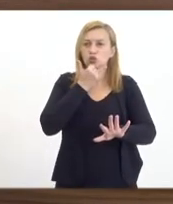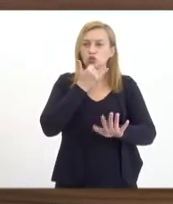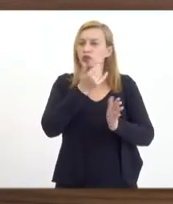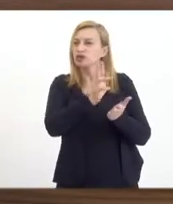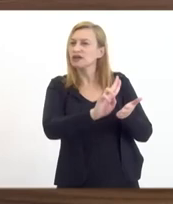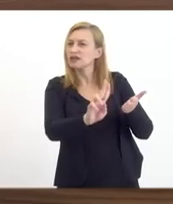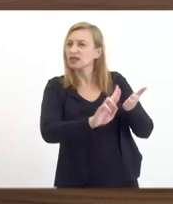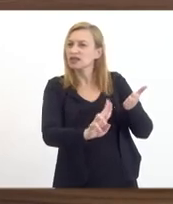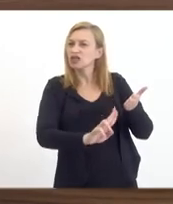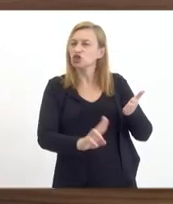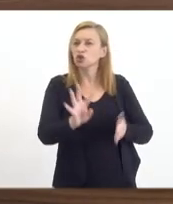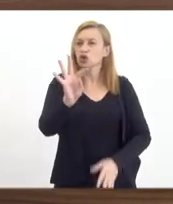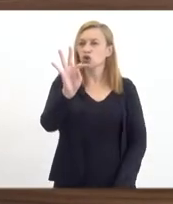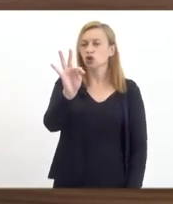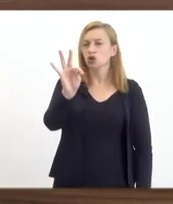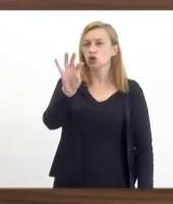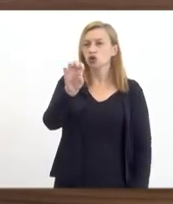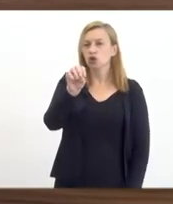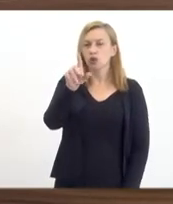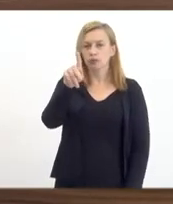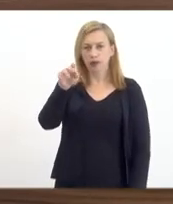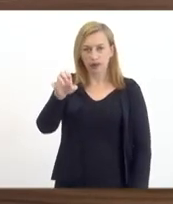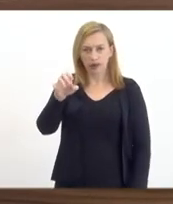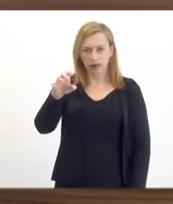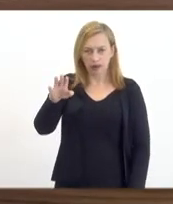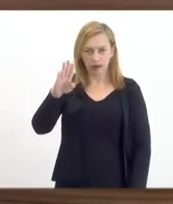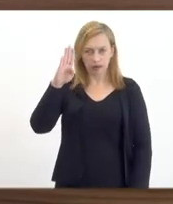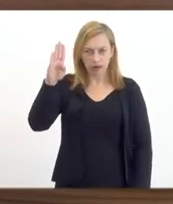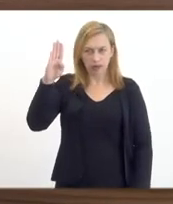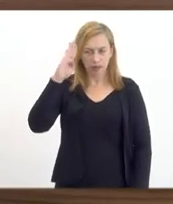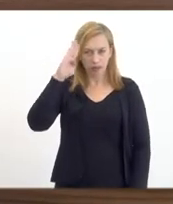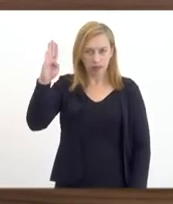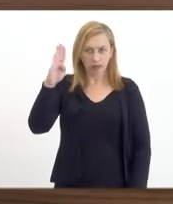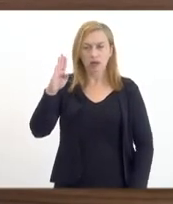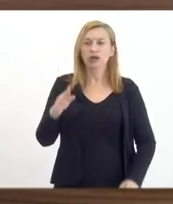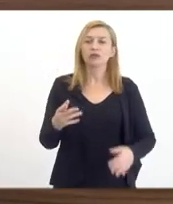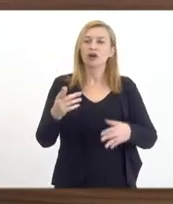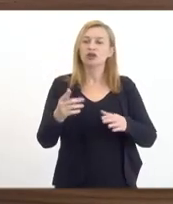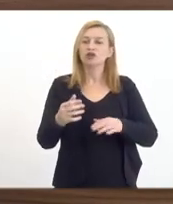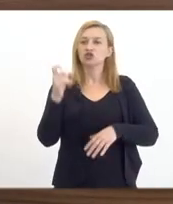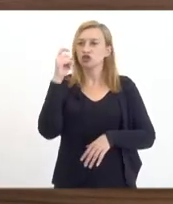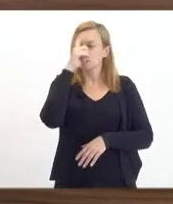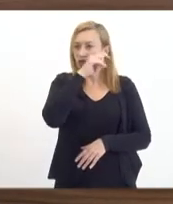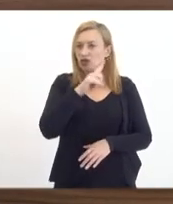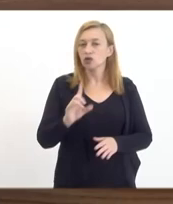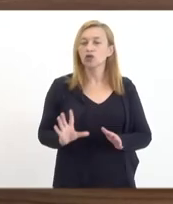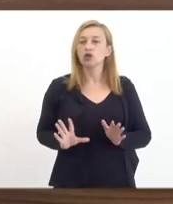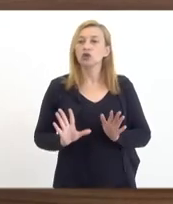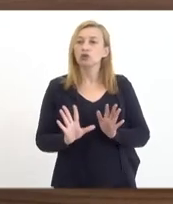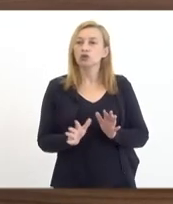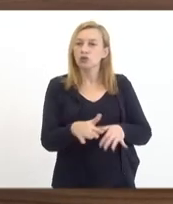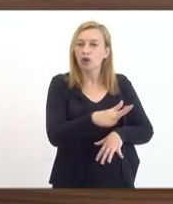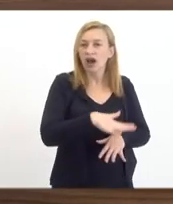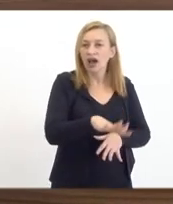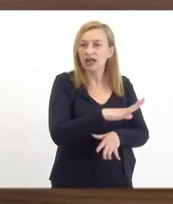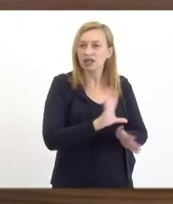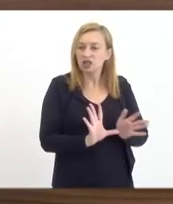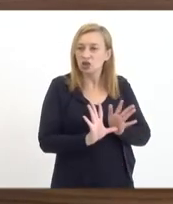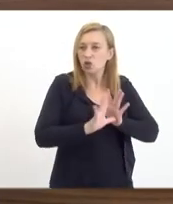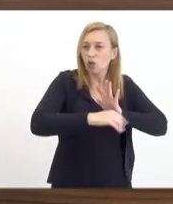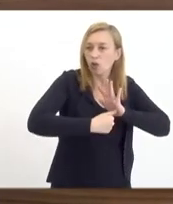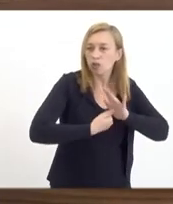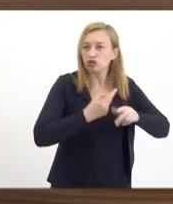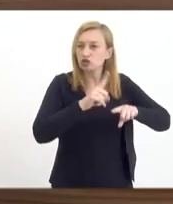do top, de 186 países mais burocráticos. no campo de roubo de carga no eixo de Rio de São Paulo,